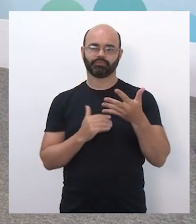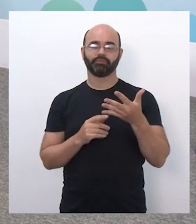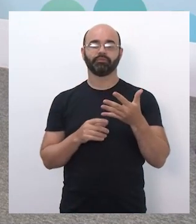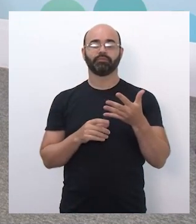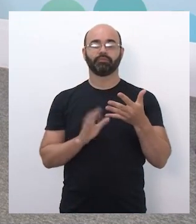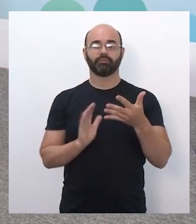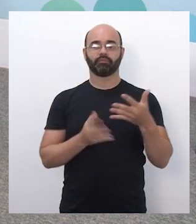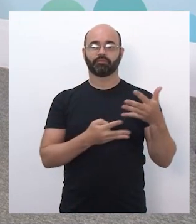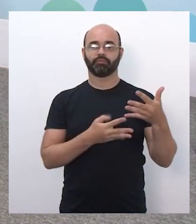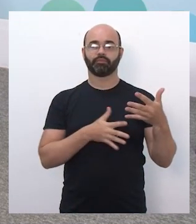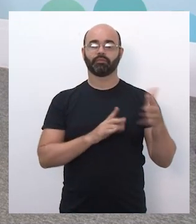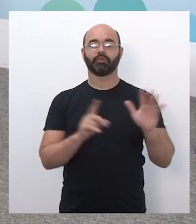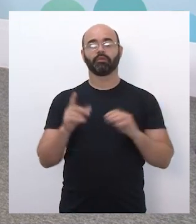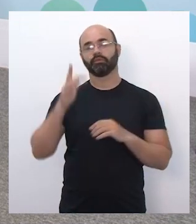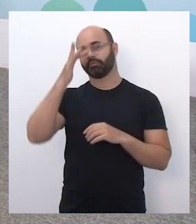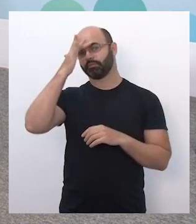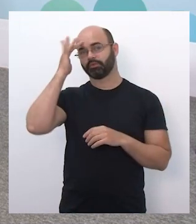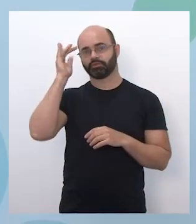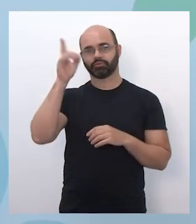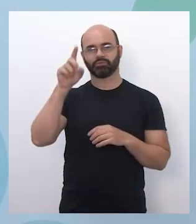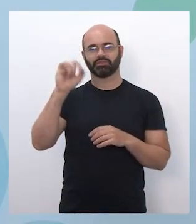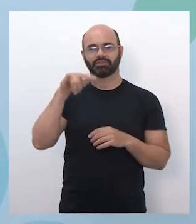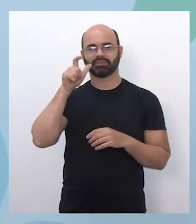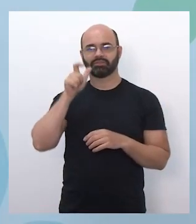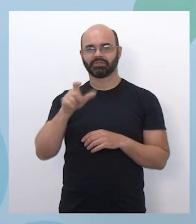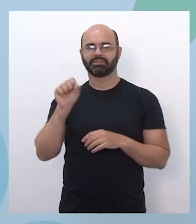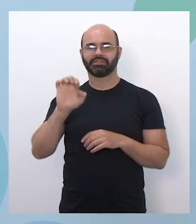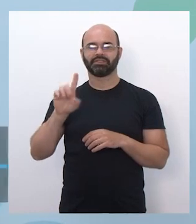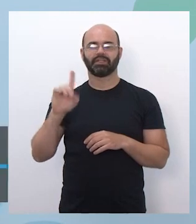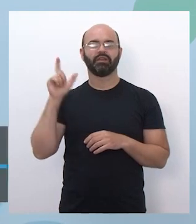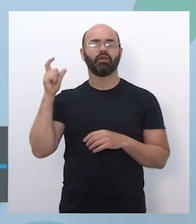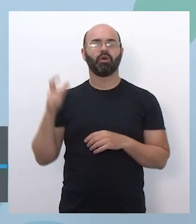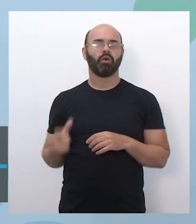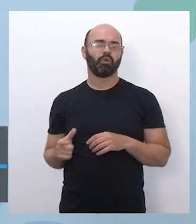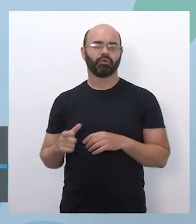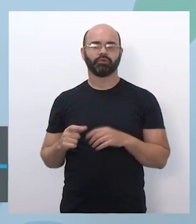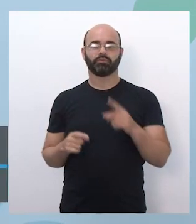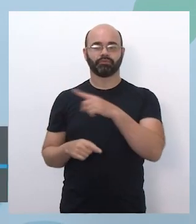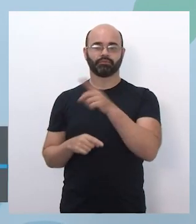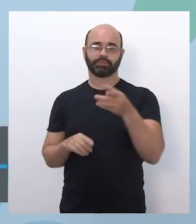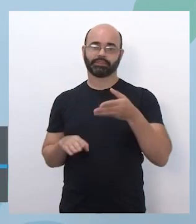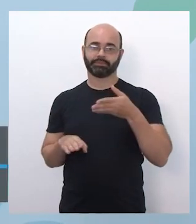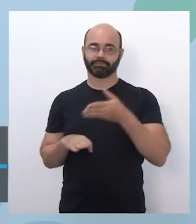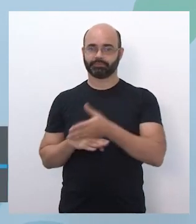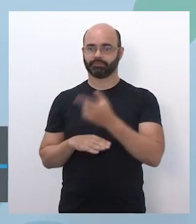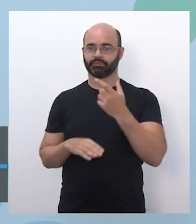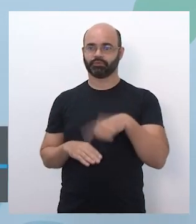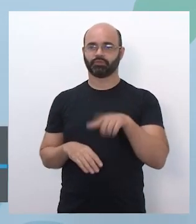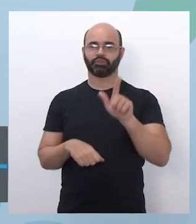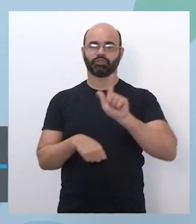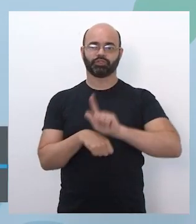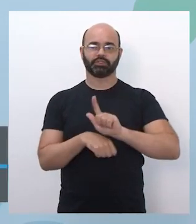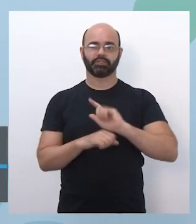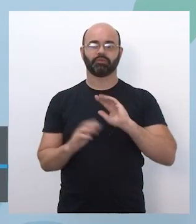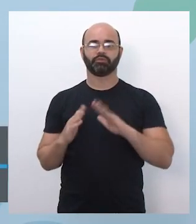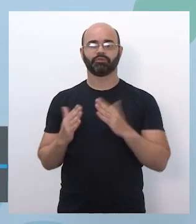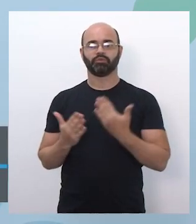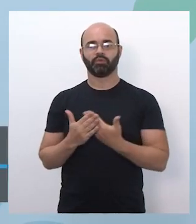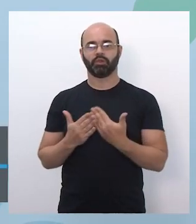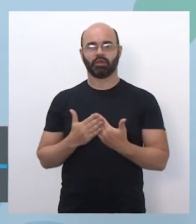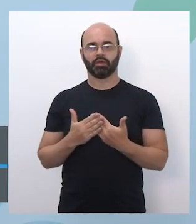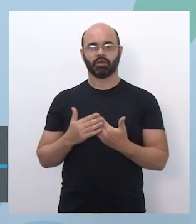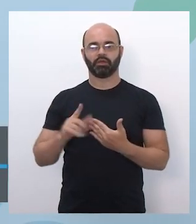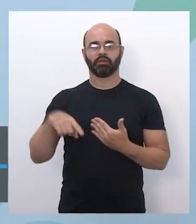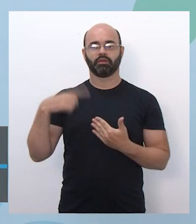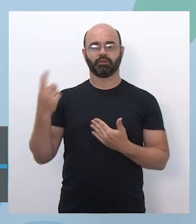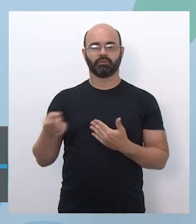manifestar o interesse lá na sede. Então, é só vocês entrarem em gestão escolar e depois clicar